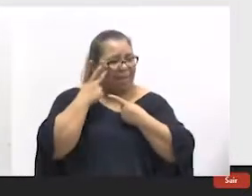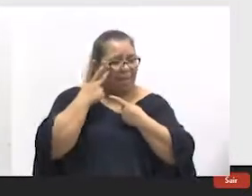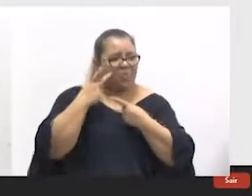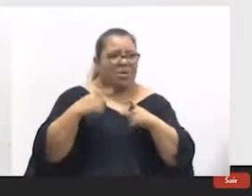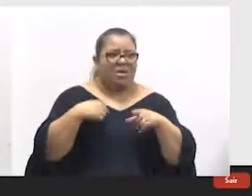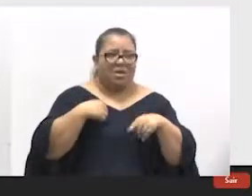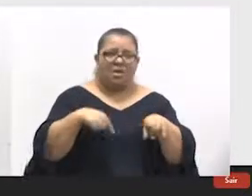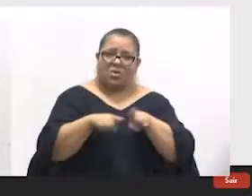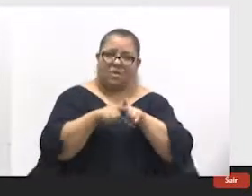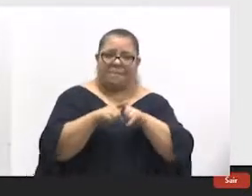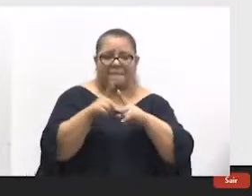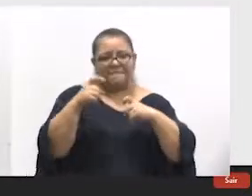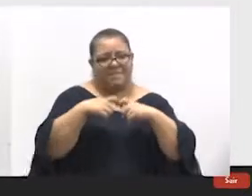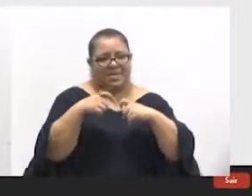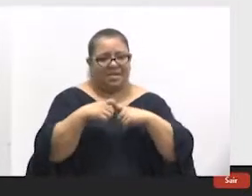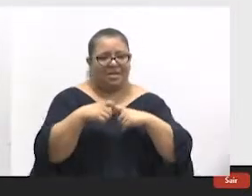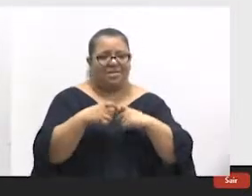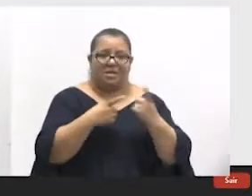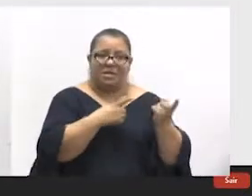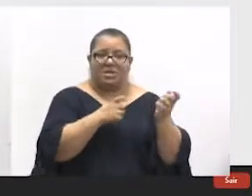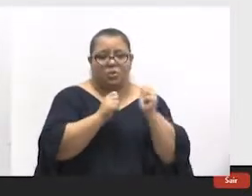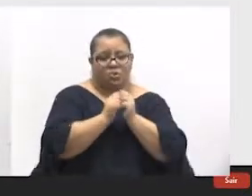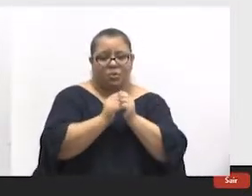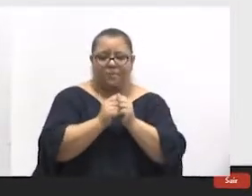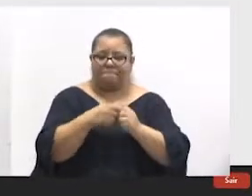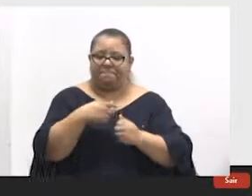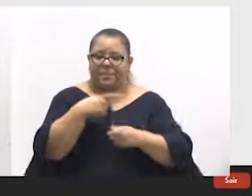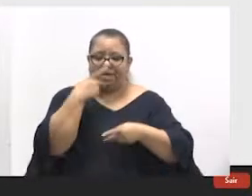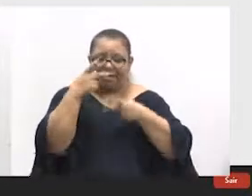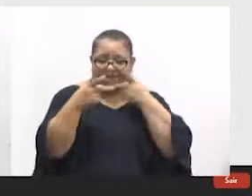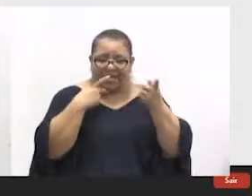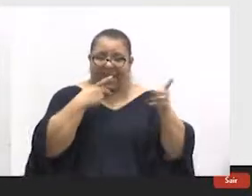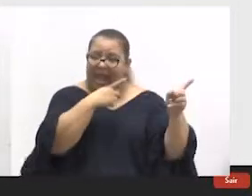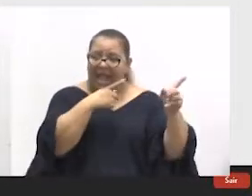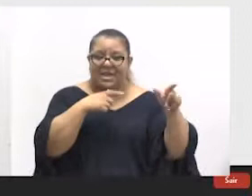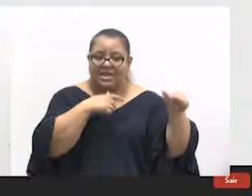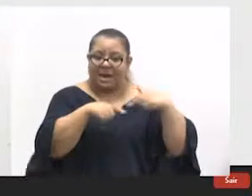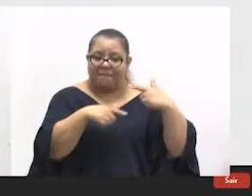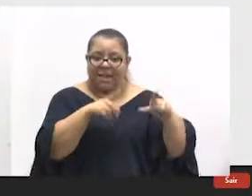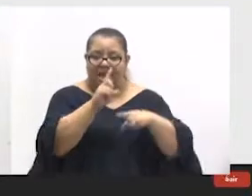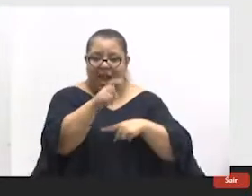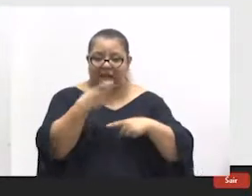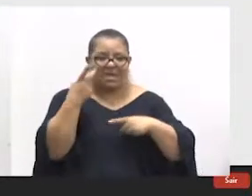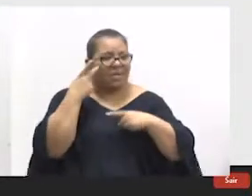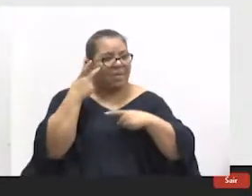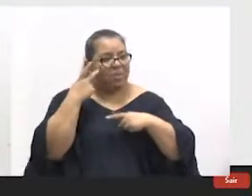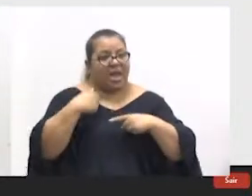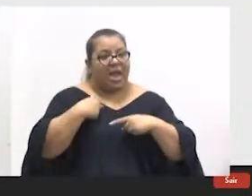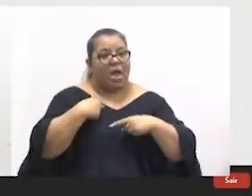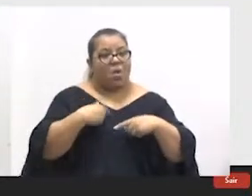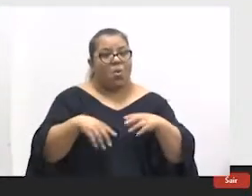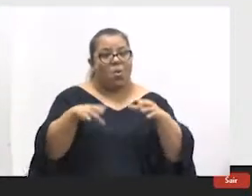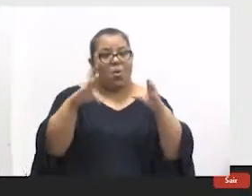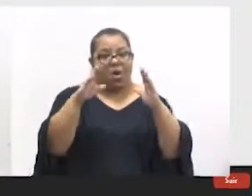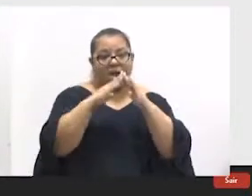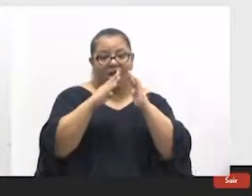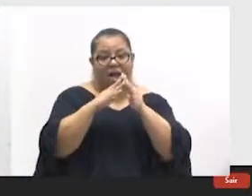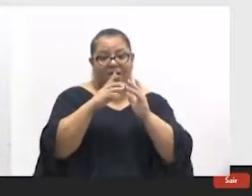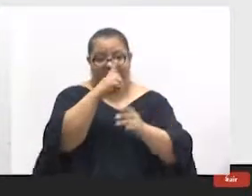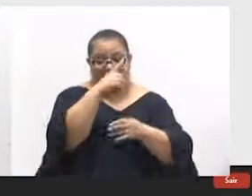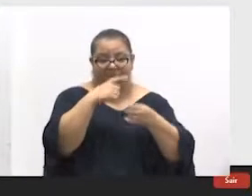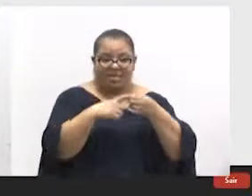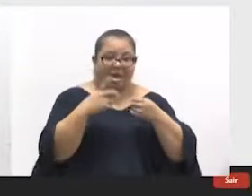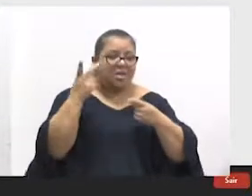Eu, a doutora Verônica, que está aqui também, a gente fez residência em São Paulo. Eu sou de Ribeirão Preto, São Paulo. Eu estava,